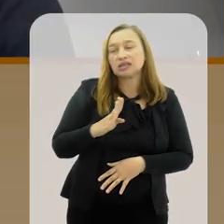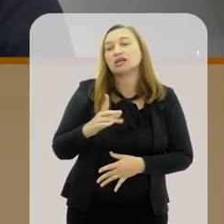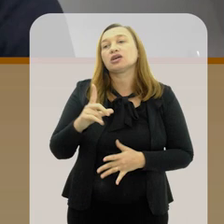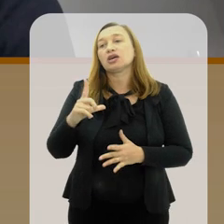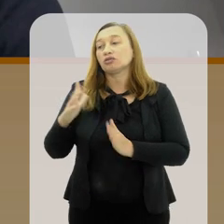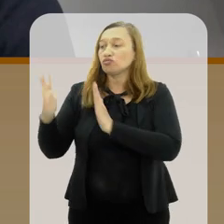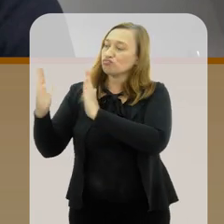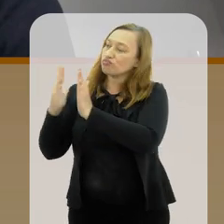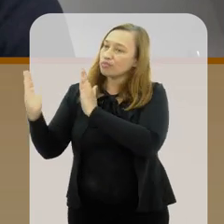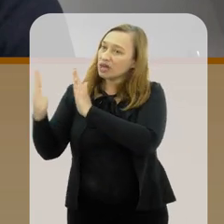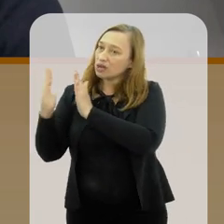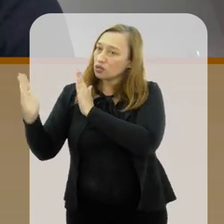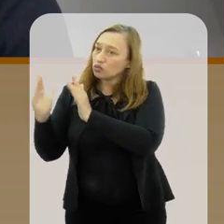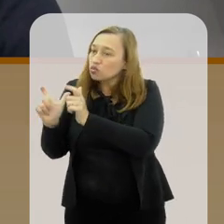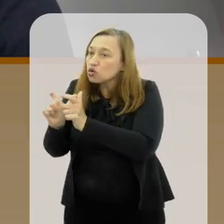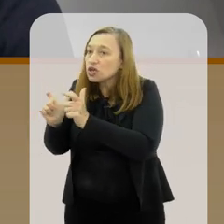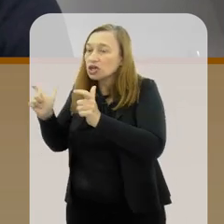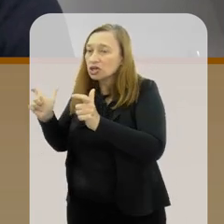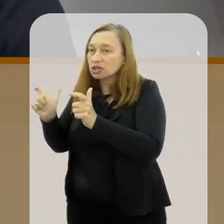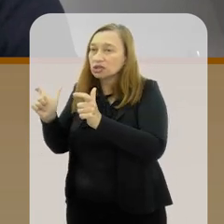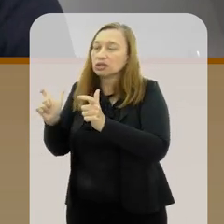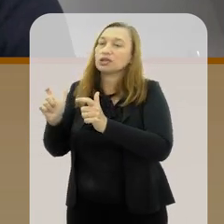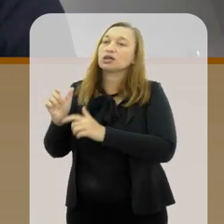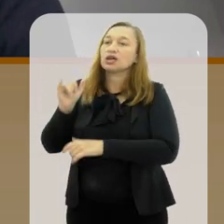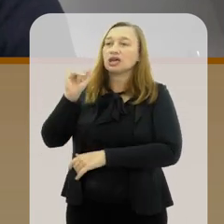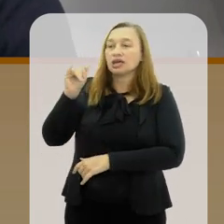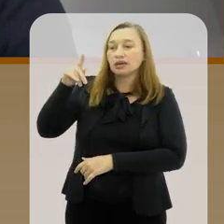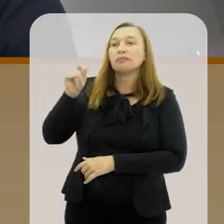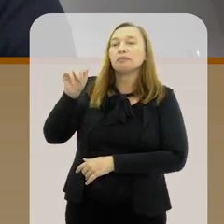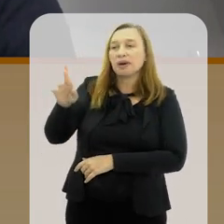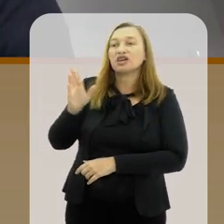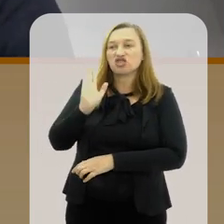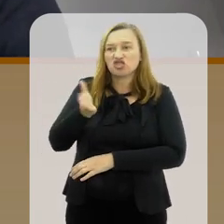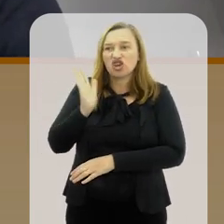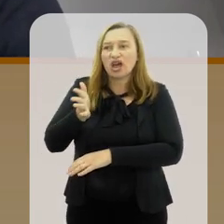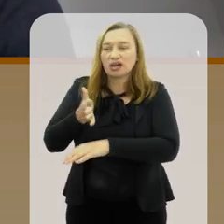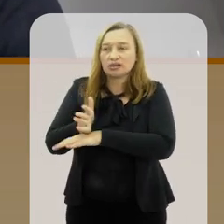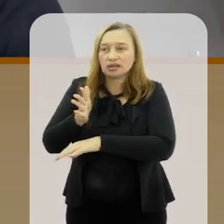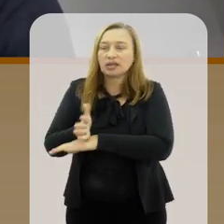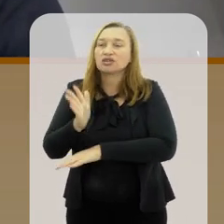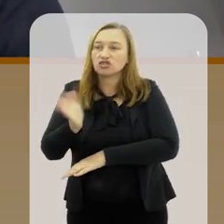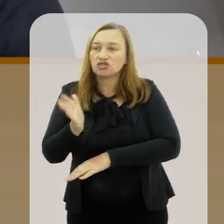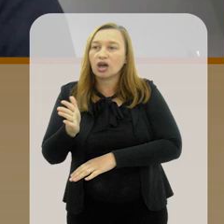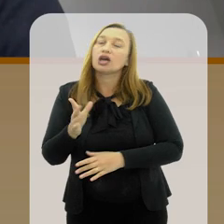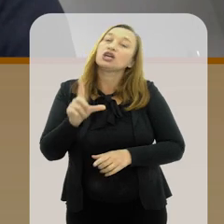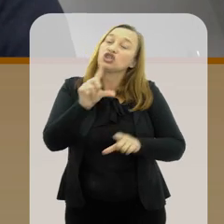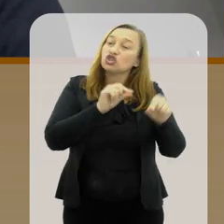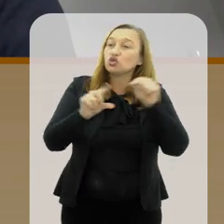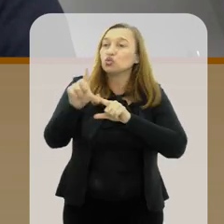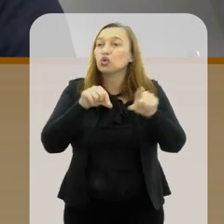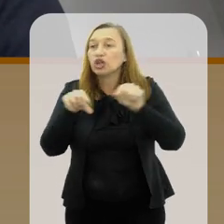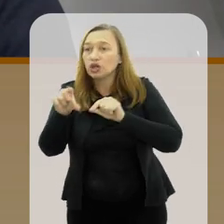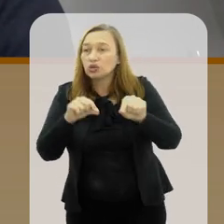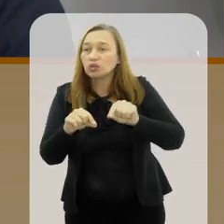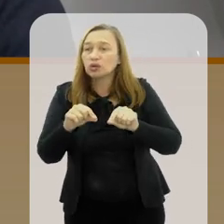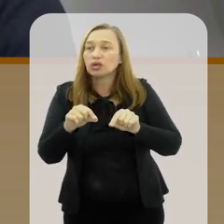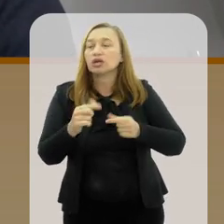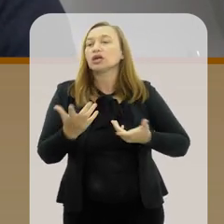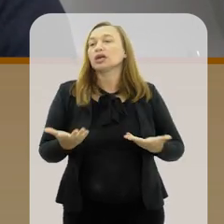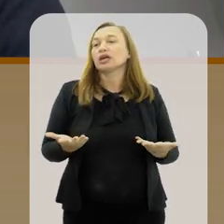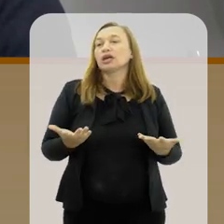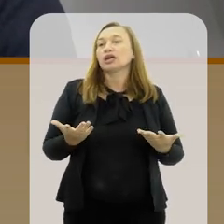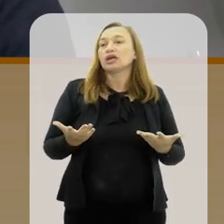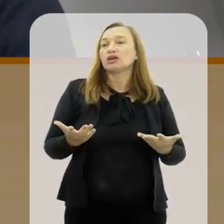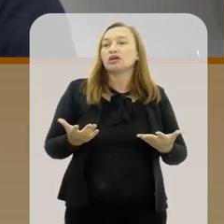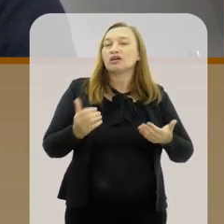estava passando já uma temporada no IMPA. E tinha sido mais ou menos decidido que eu iria